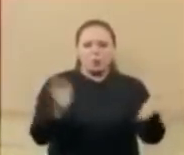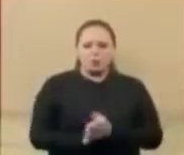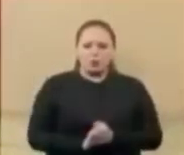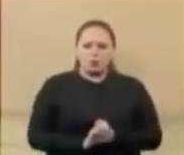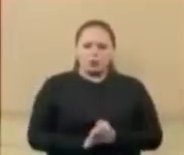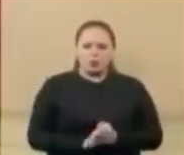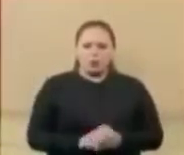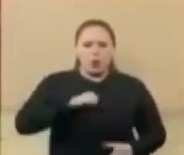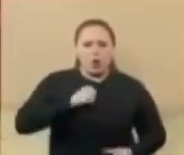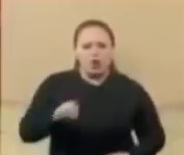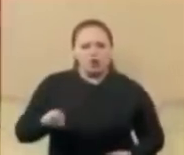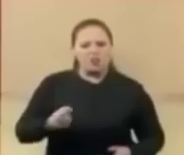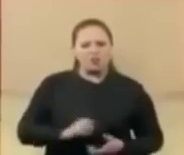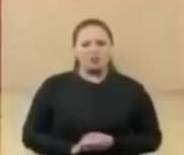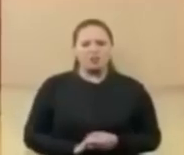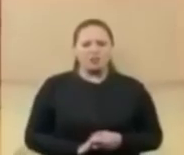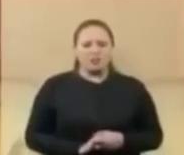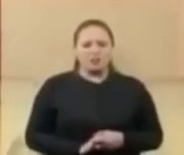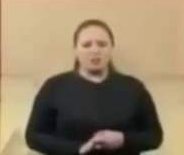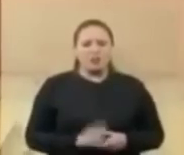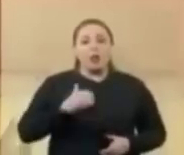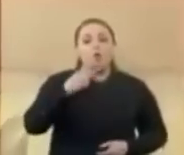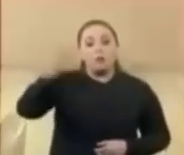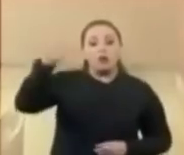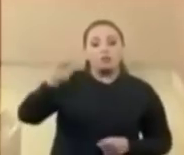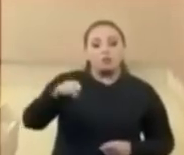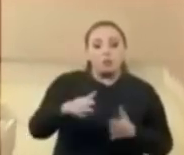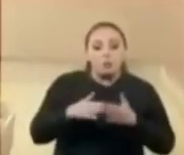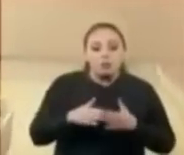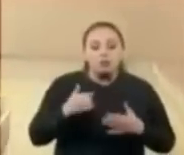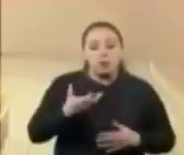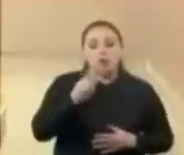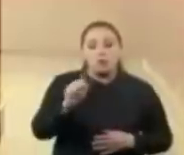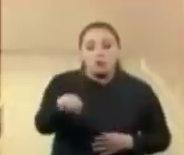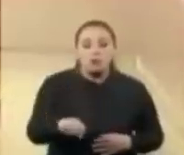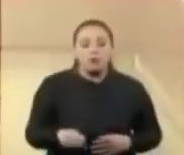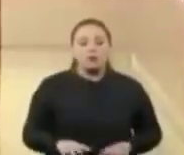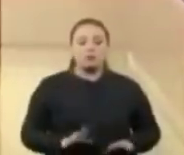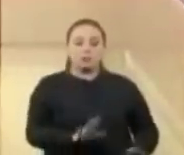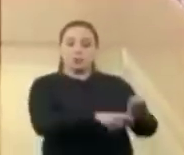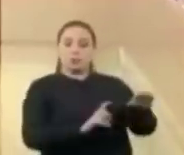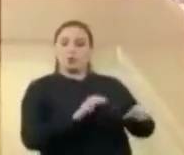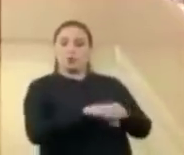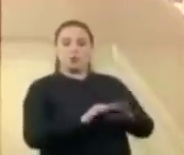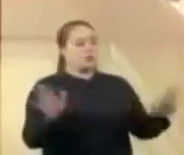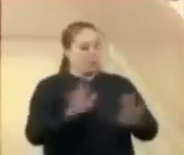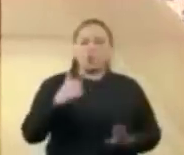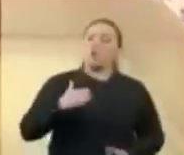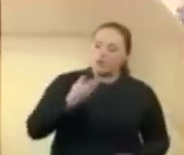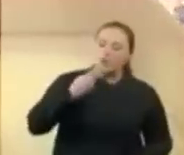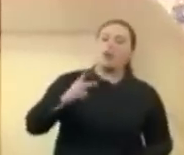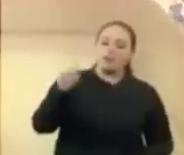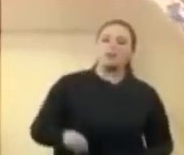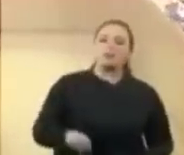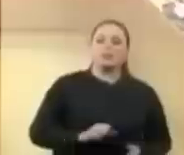sessão. Presidente, eu estou com a palavra. Eu estou com a palavra e continuo. Presidente, por favor. Mas eles estão suspendendo apenas para o voto, então, Não, eu estou com a palavra e continuo,